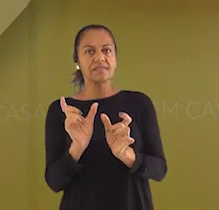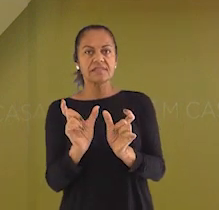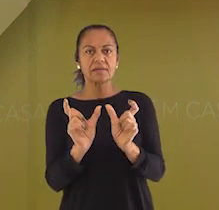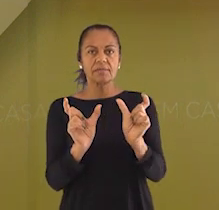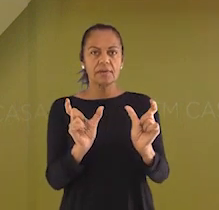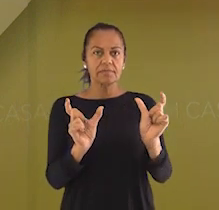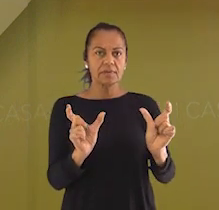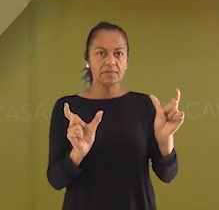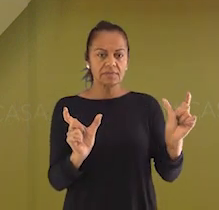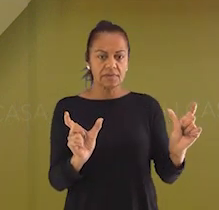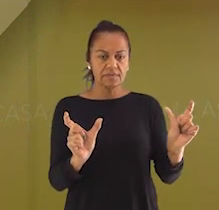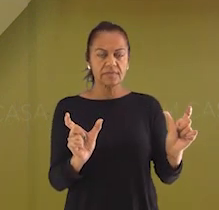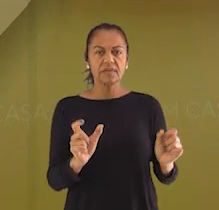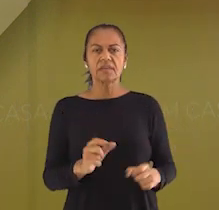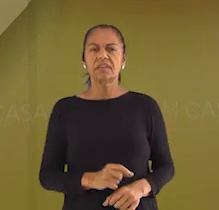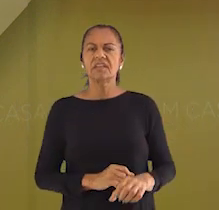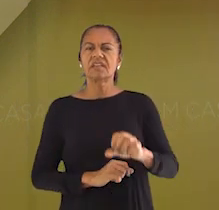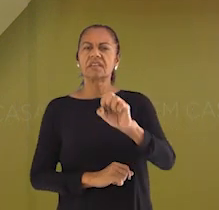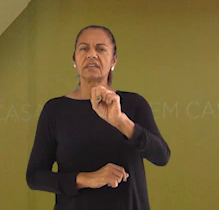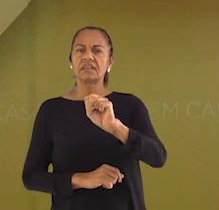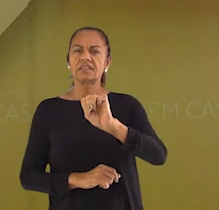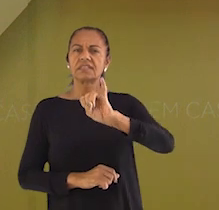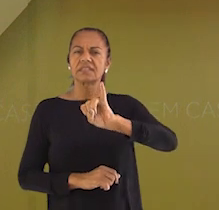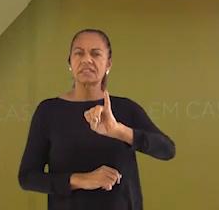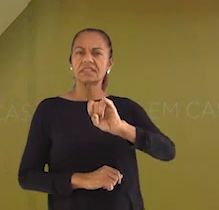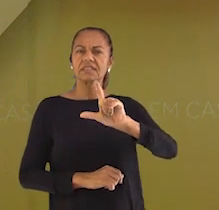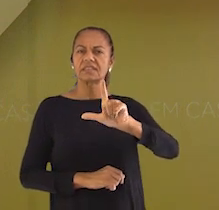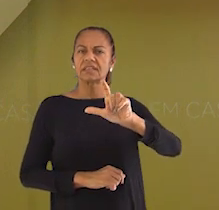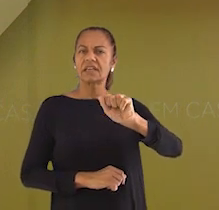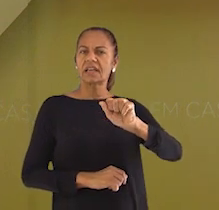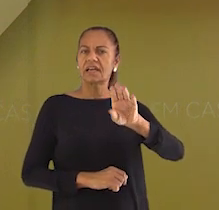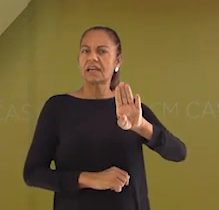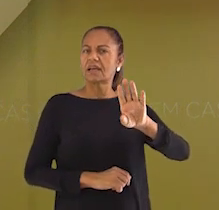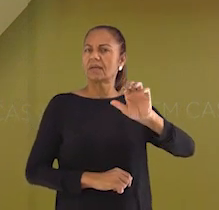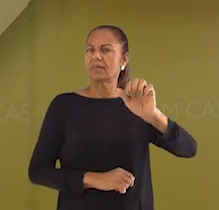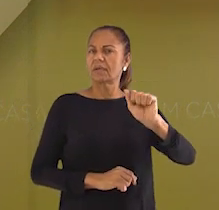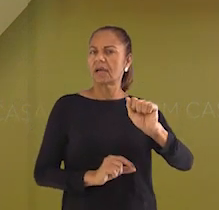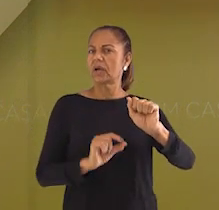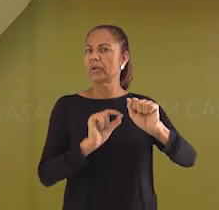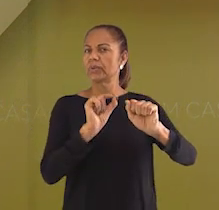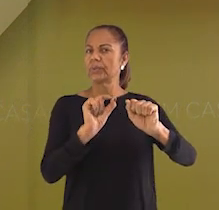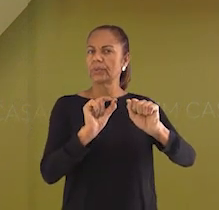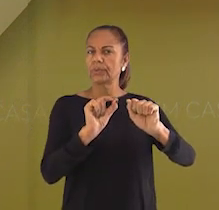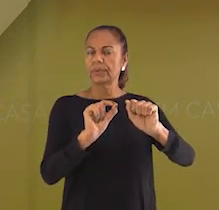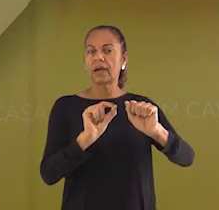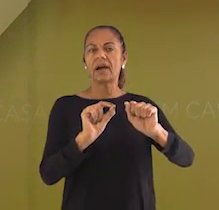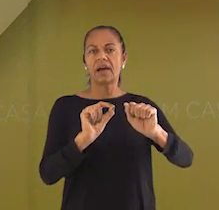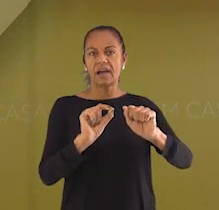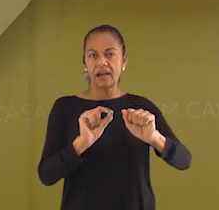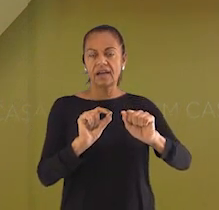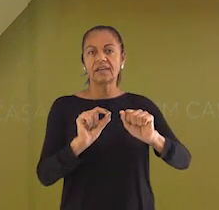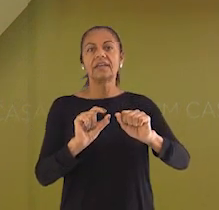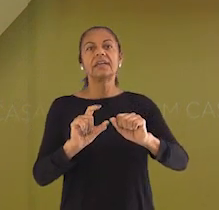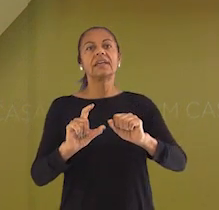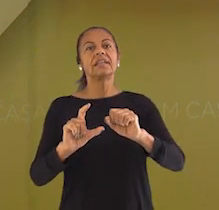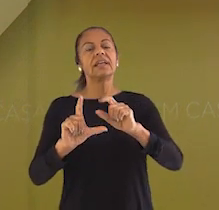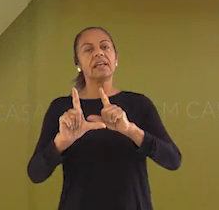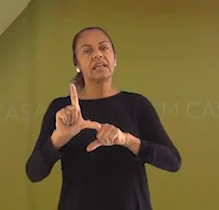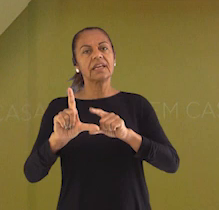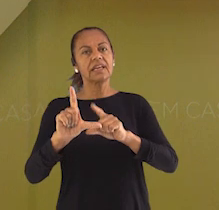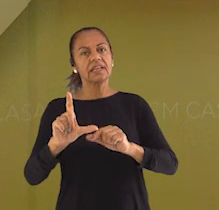A sílaba, só para lembrar vocês, é a união entre uma consoante e uma vogal. E a junção dessas